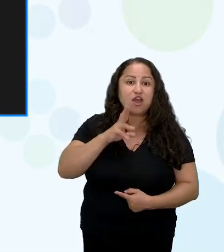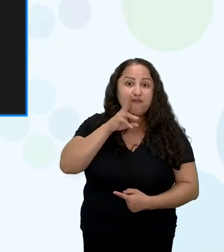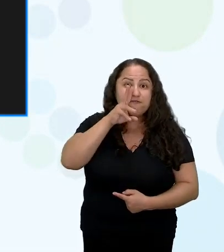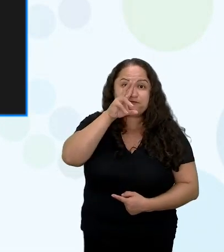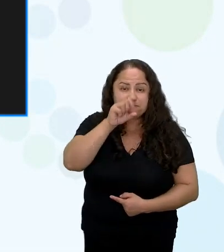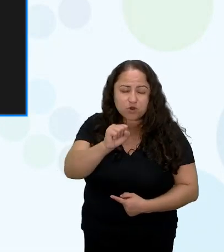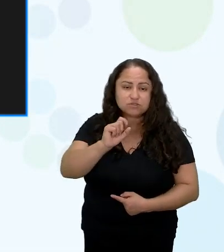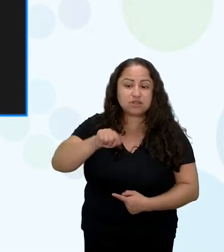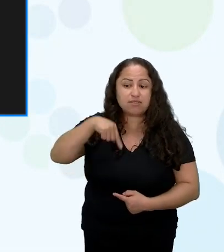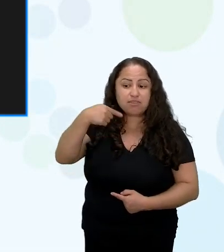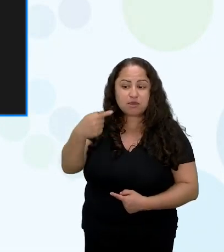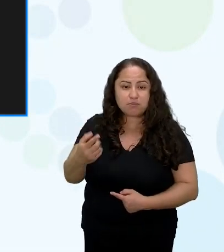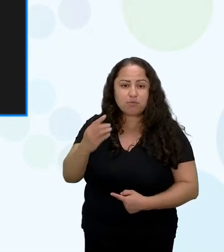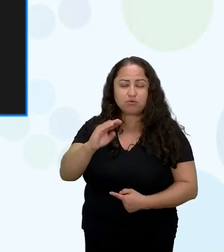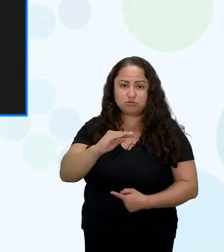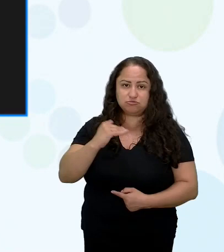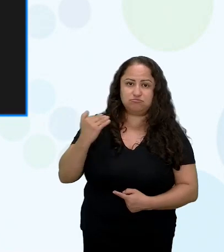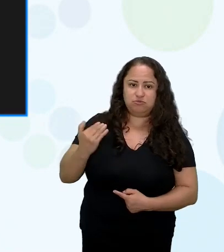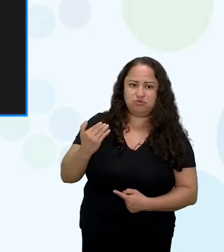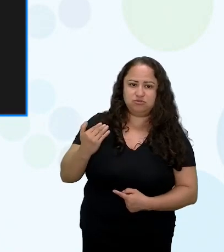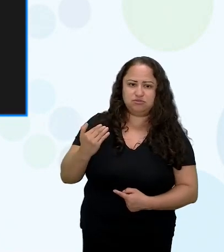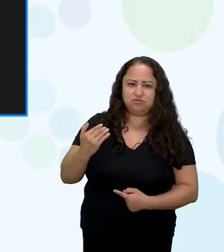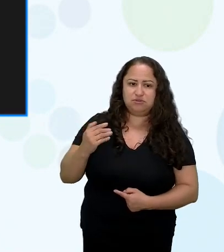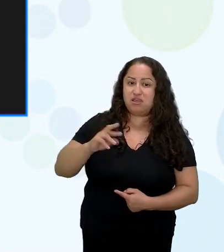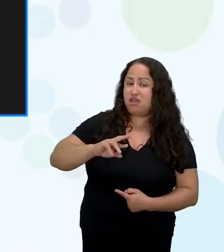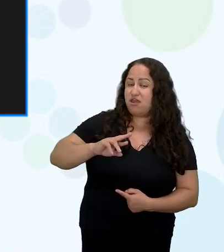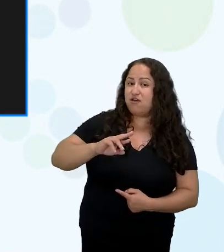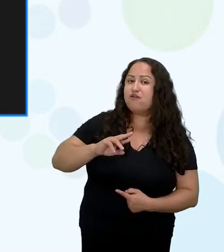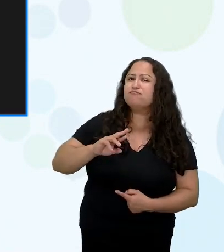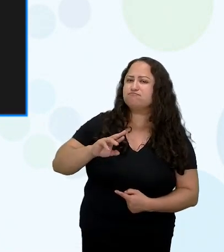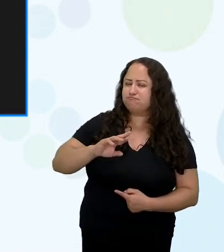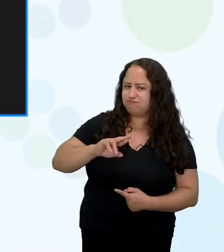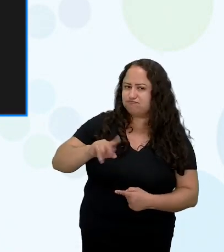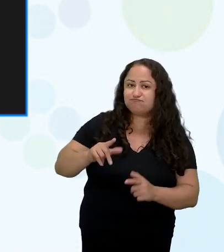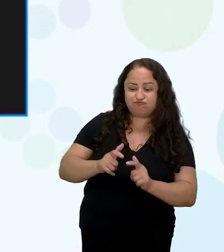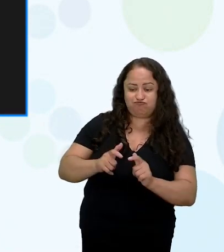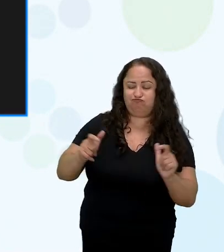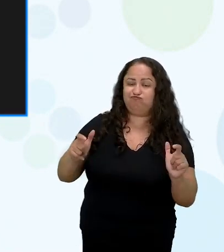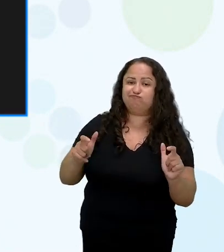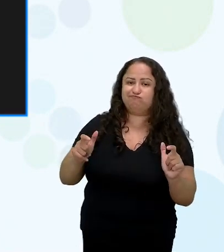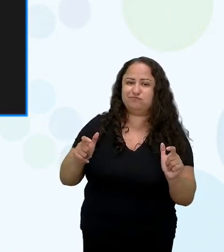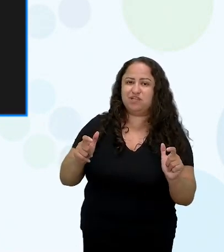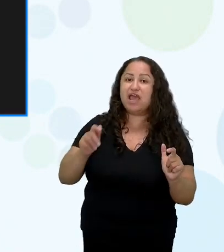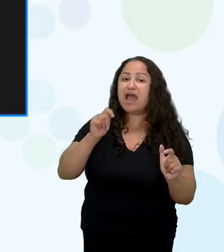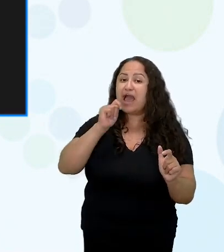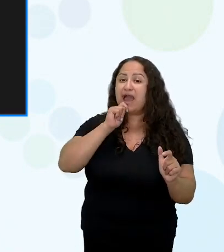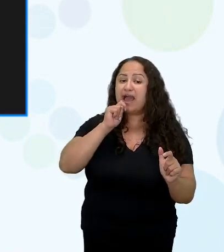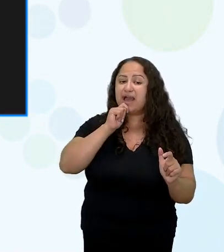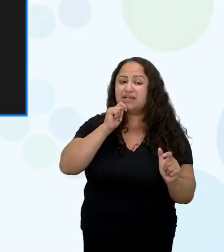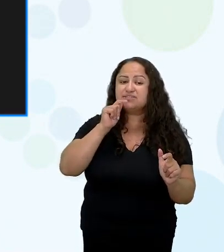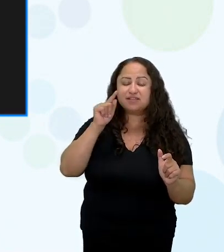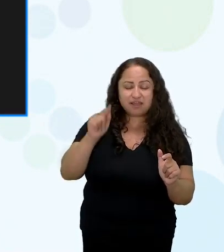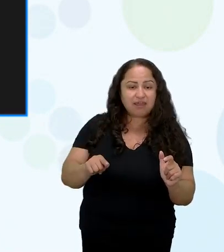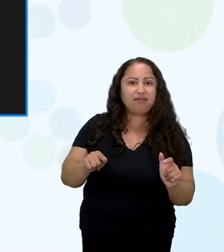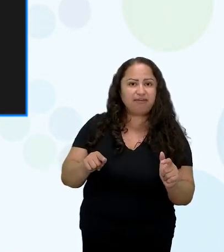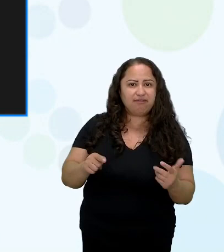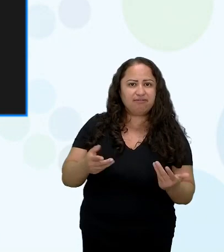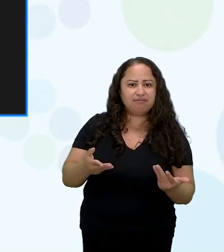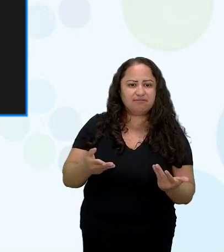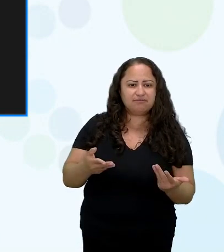de morta então era muito foi muito grande e ela ainda continua a